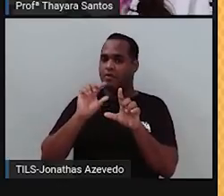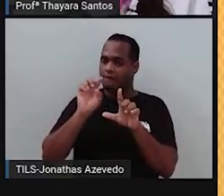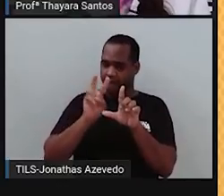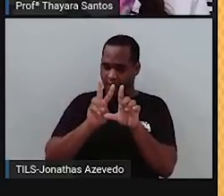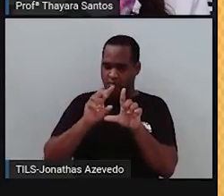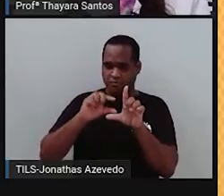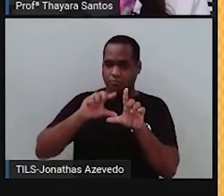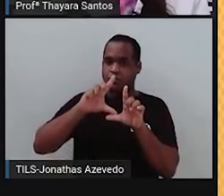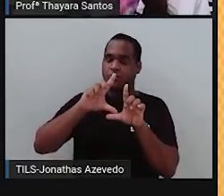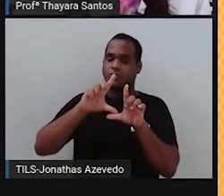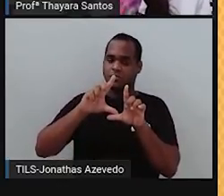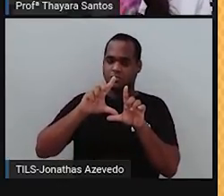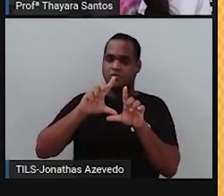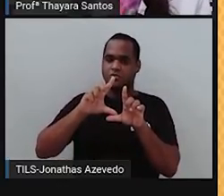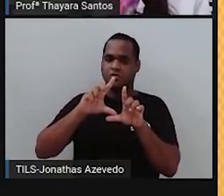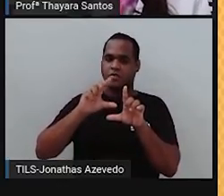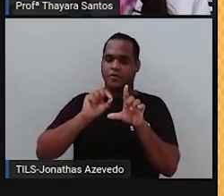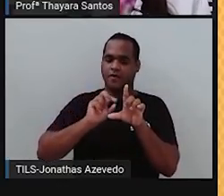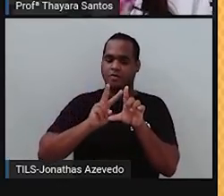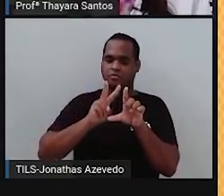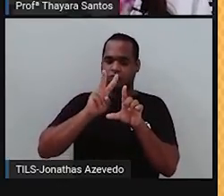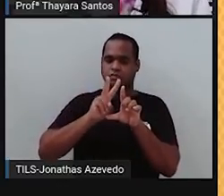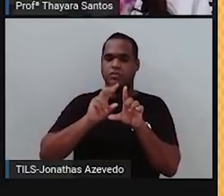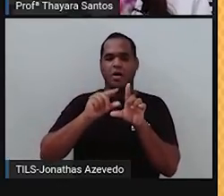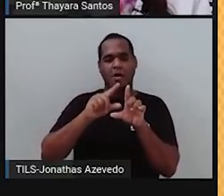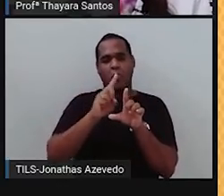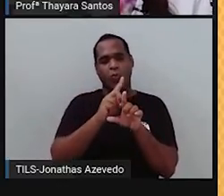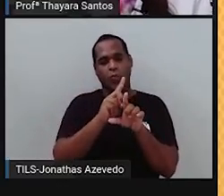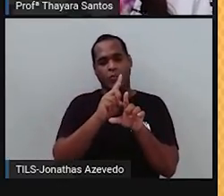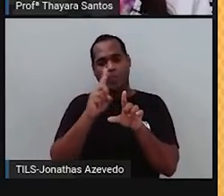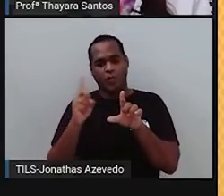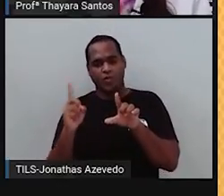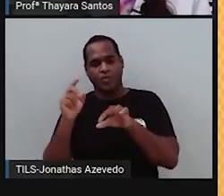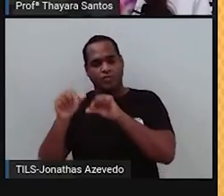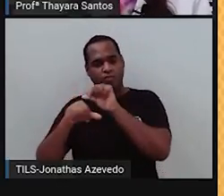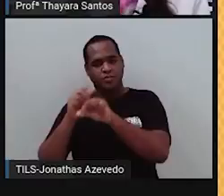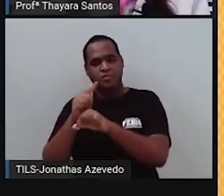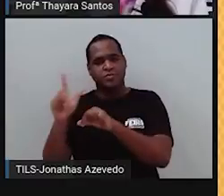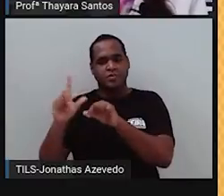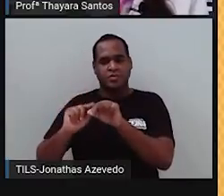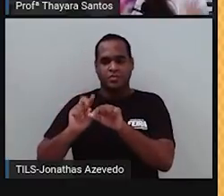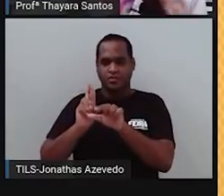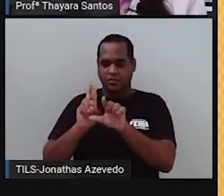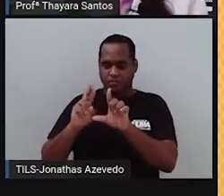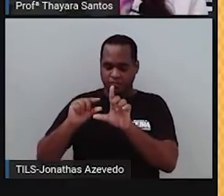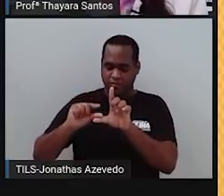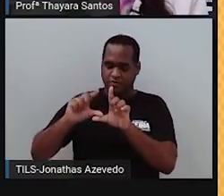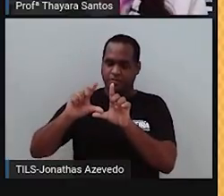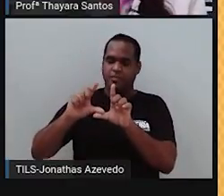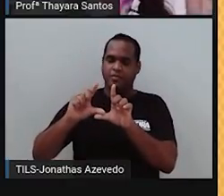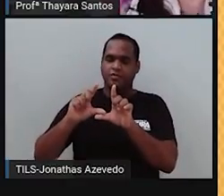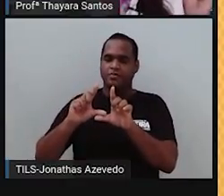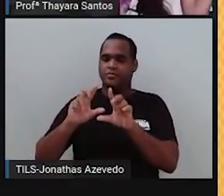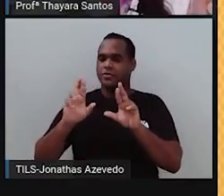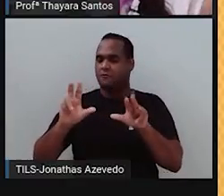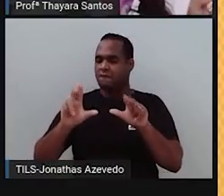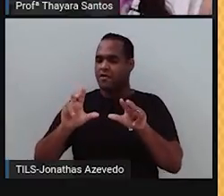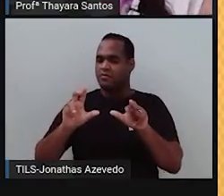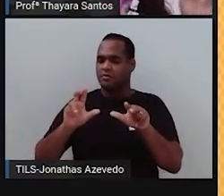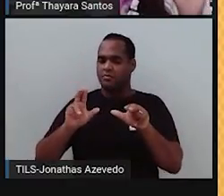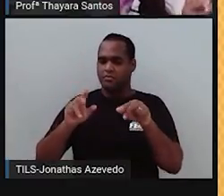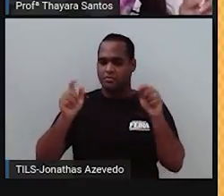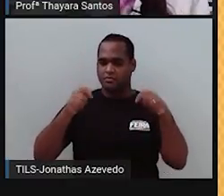Vzão, V maiúsculo para um gameta, junto com um R maiúsculo, porque aqui são duas características diferentes. Então, ele está